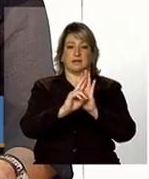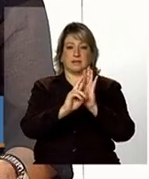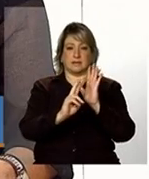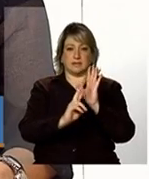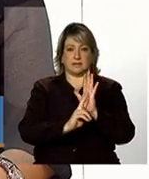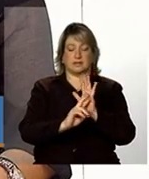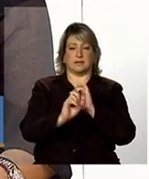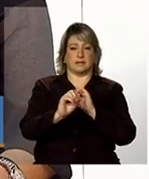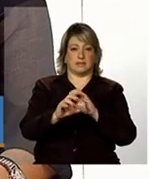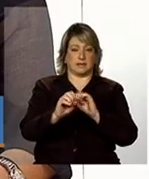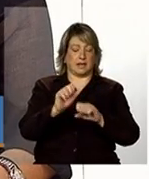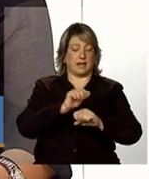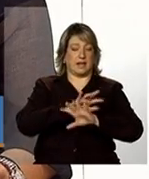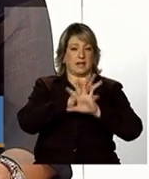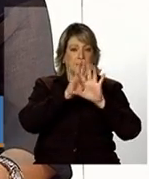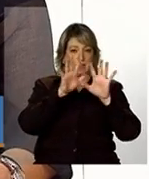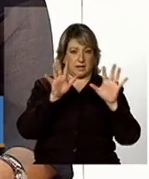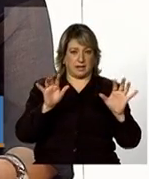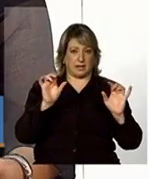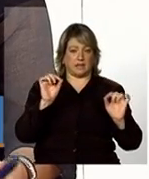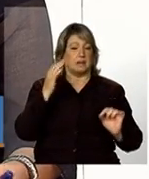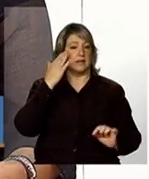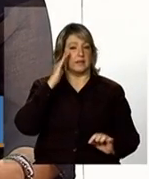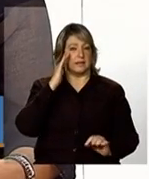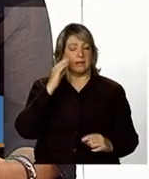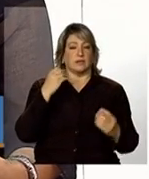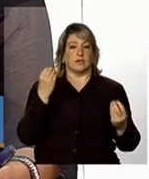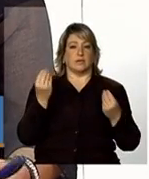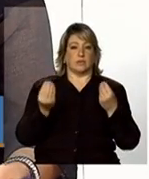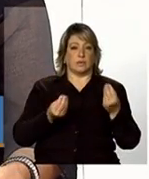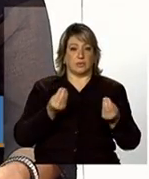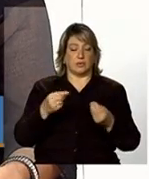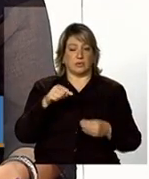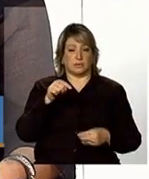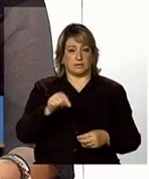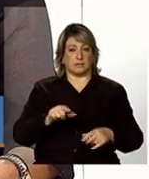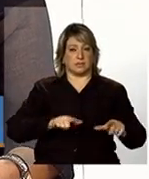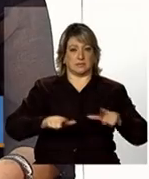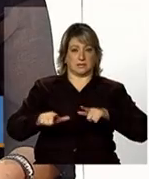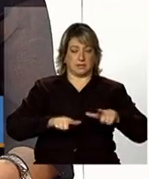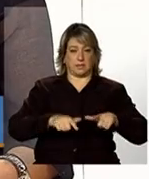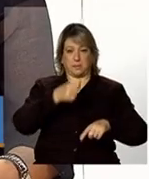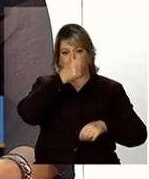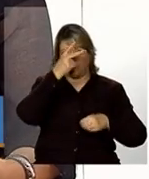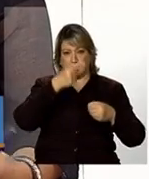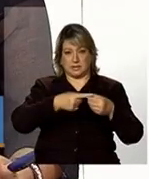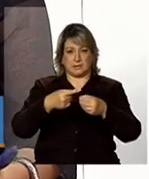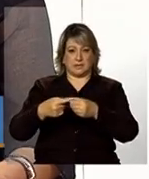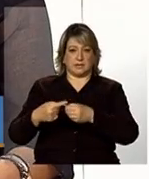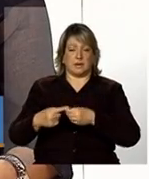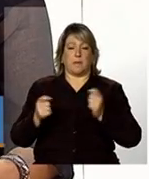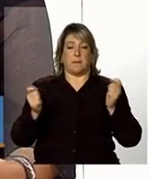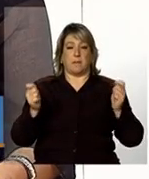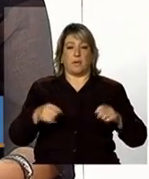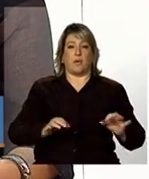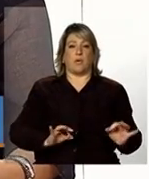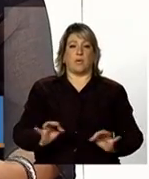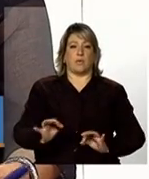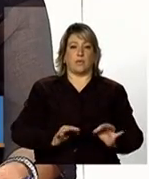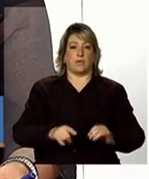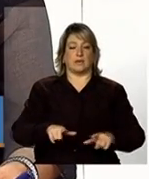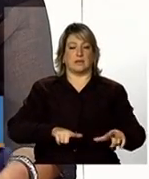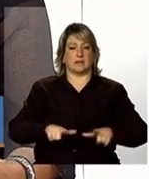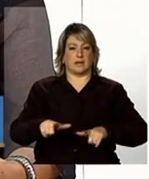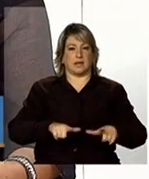claras de forma a que a gestão municipal possa organizar o trabalho